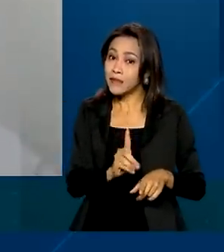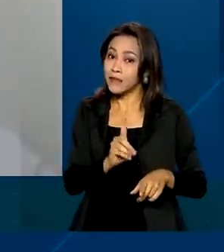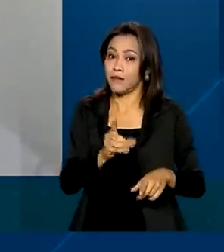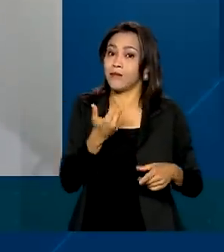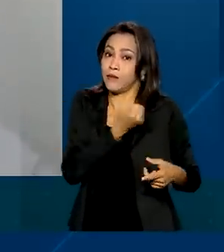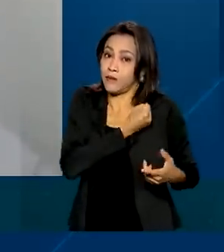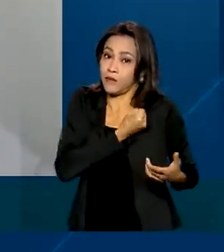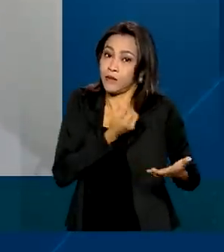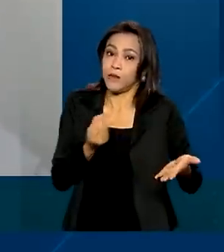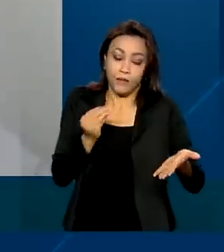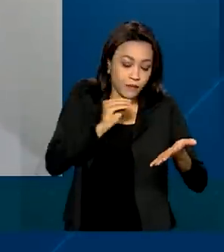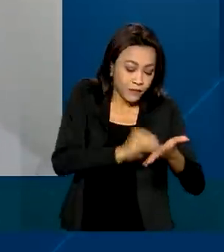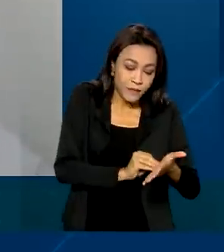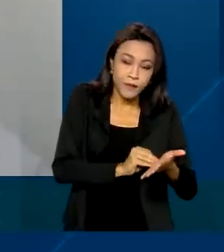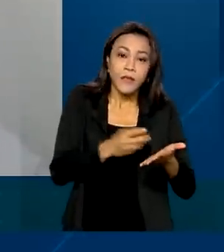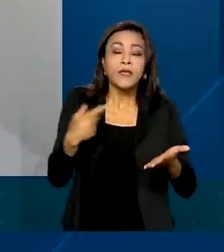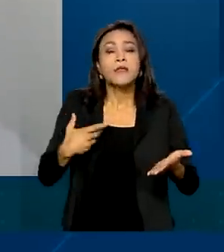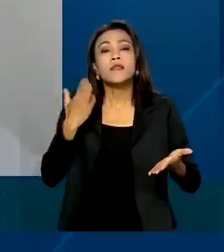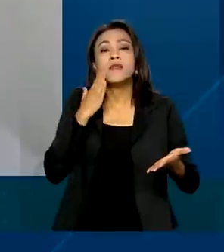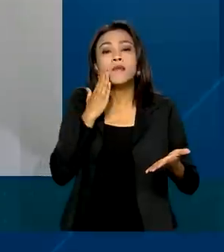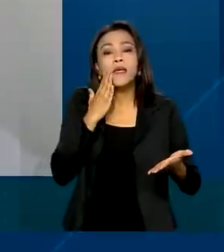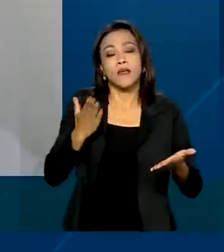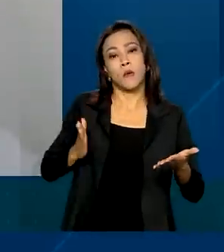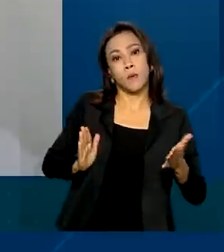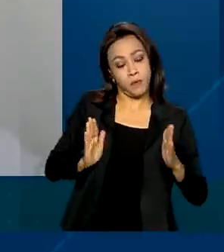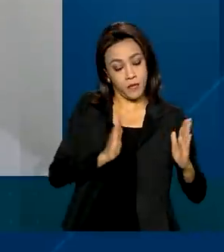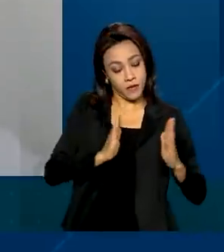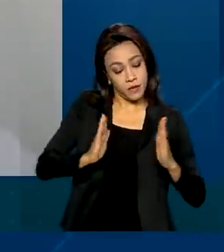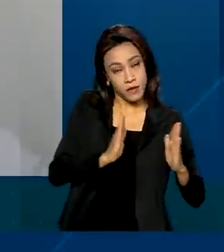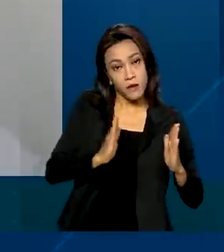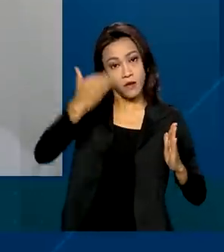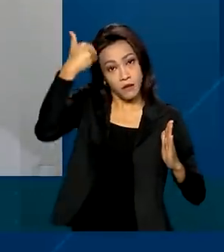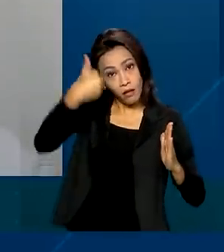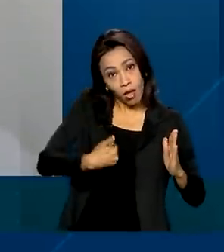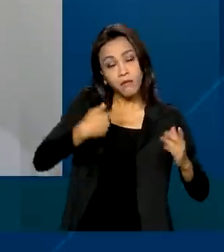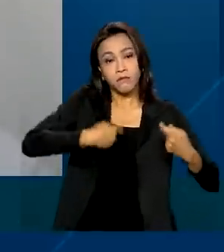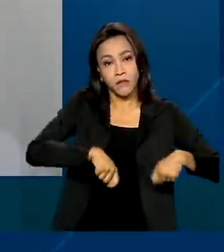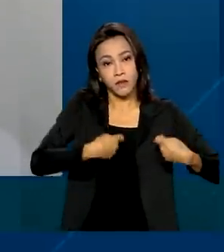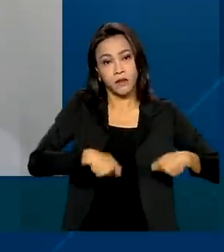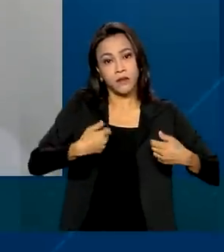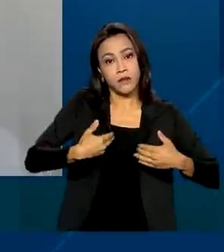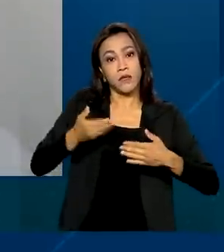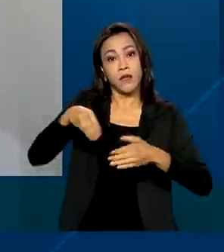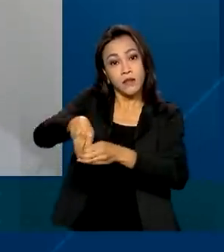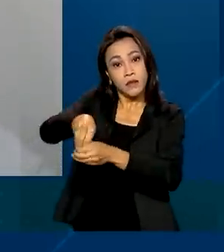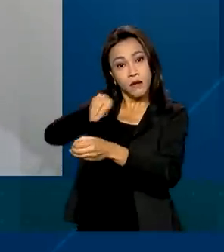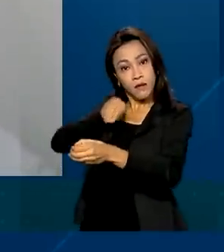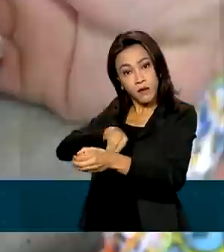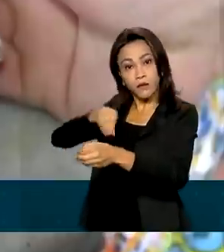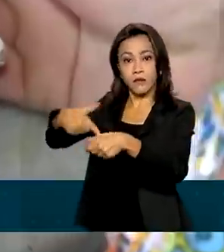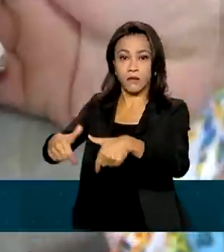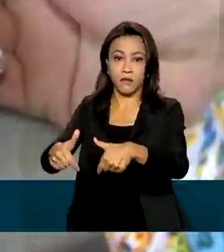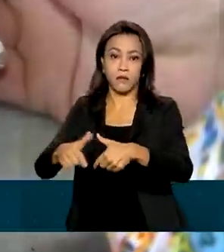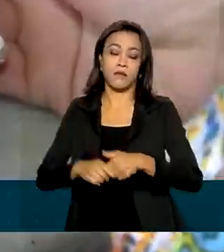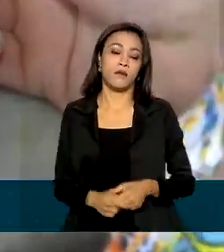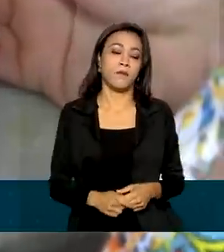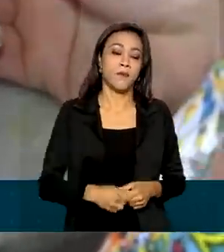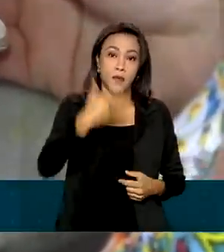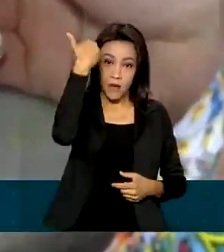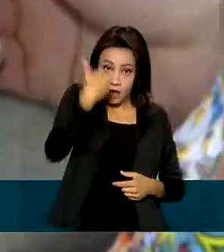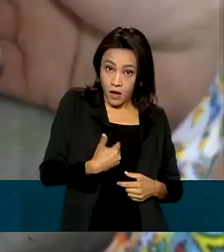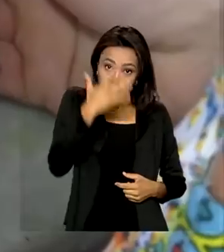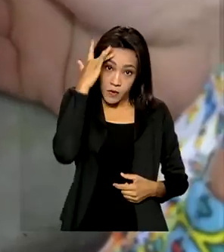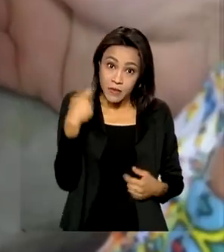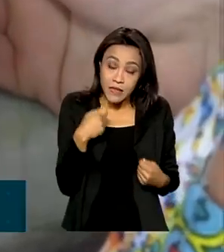constar o período em que esse segurado precisa ficar afastado do trabalho. O segurado deve